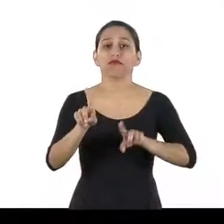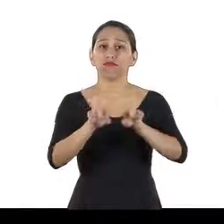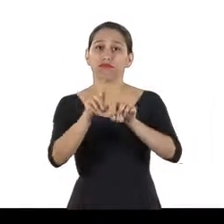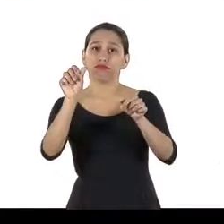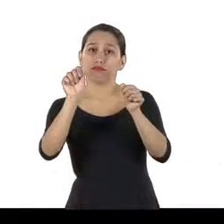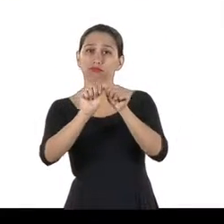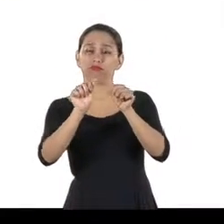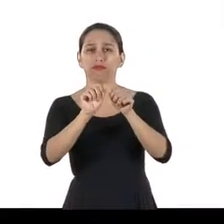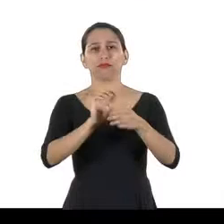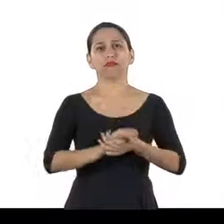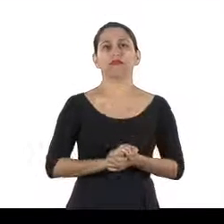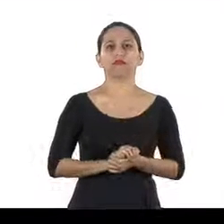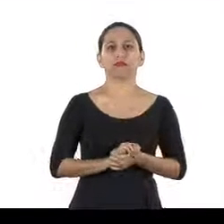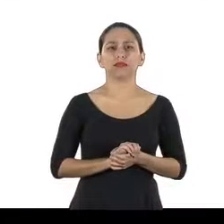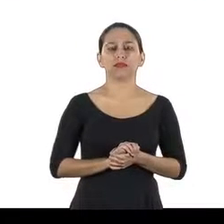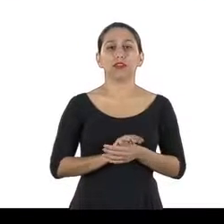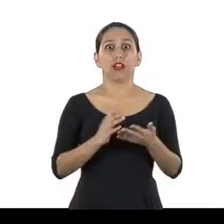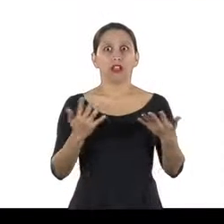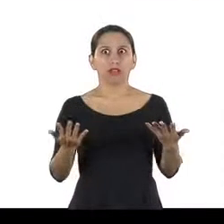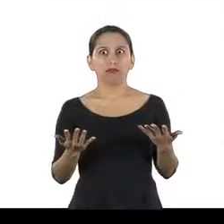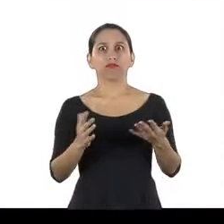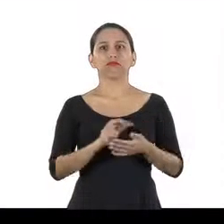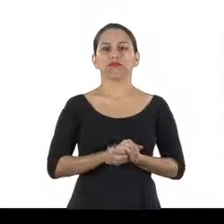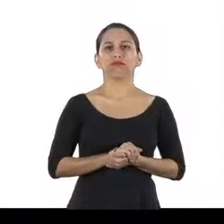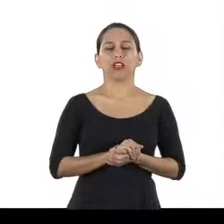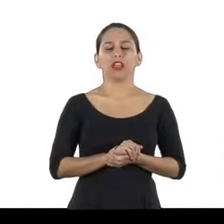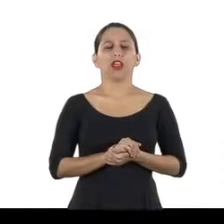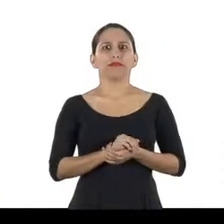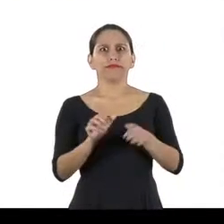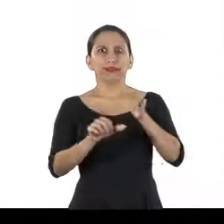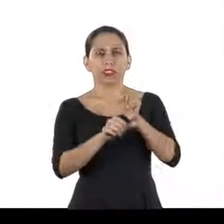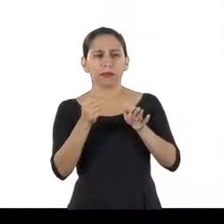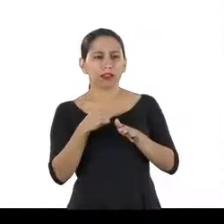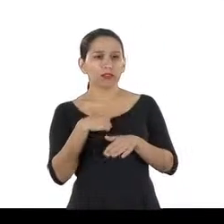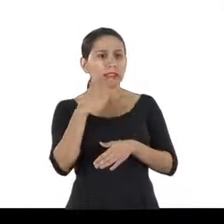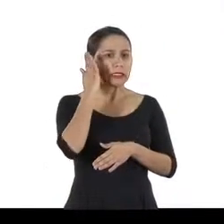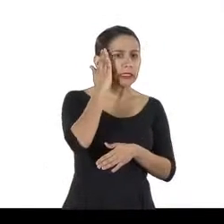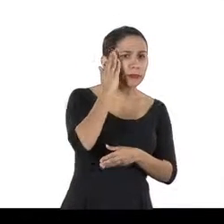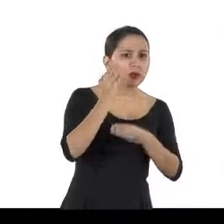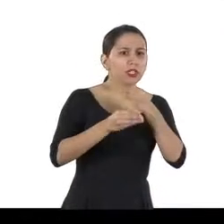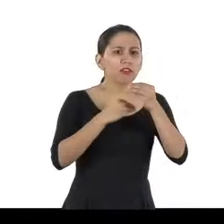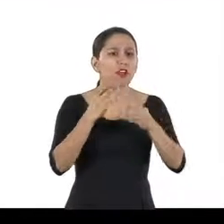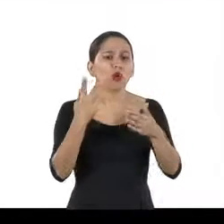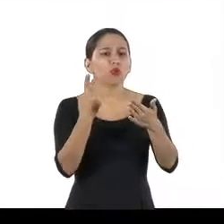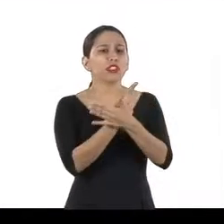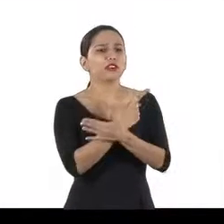caso algum erro seja cometido lá na frente, o ideal é voltar ao primeiro passo.